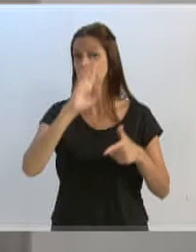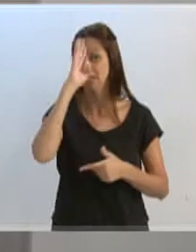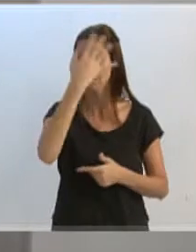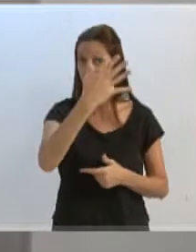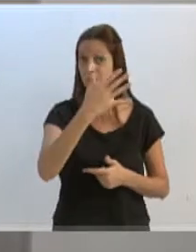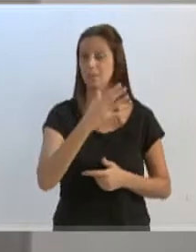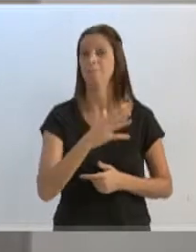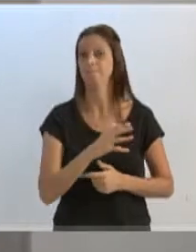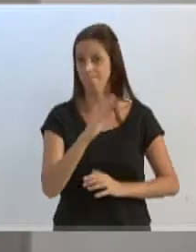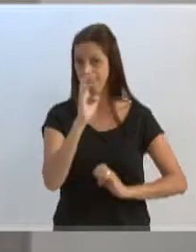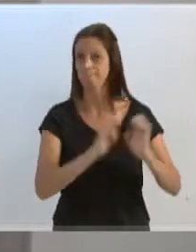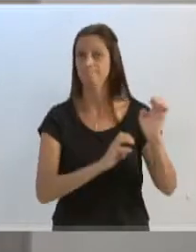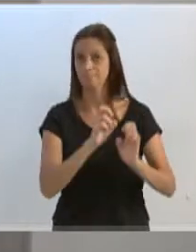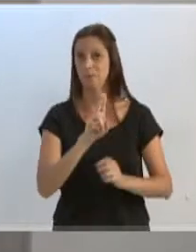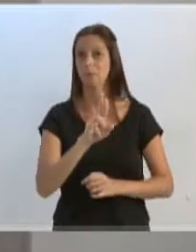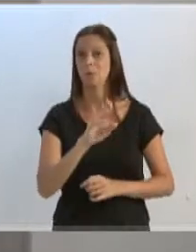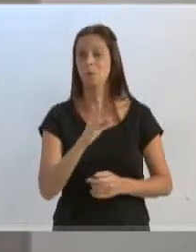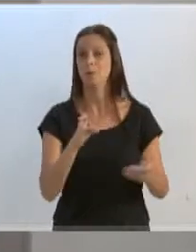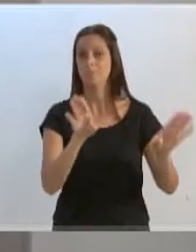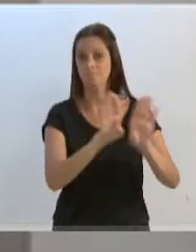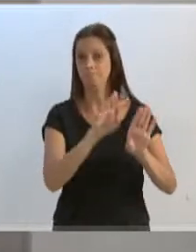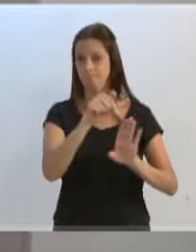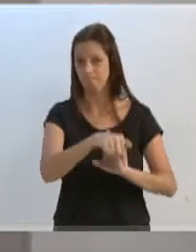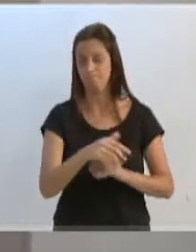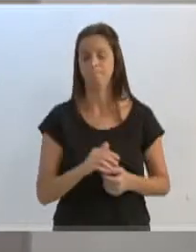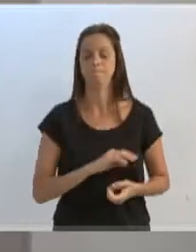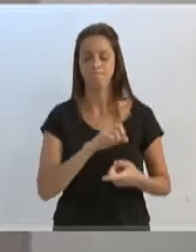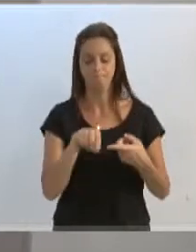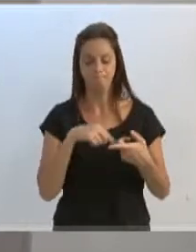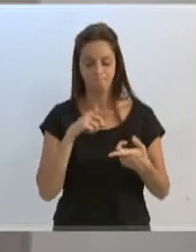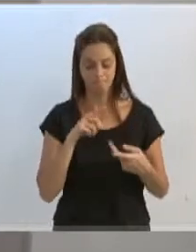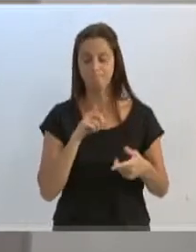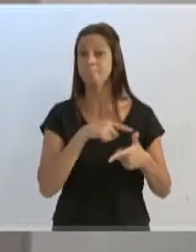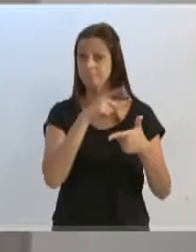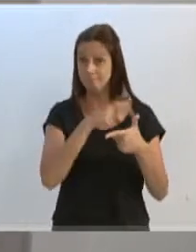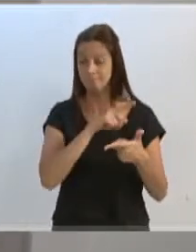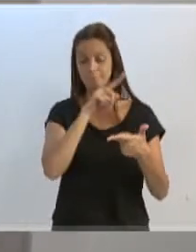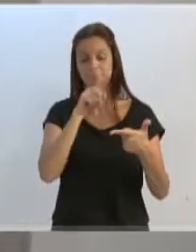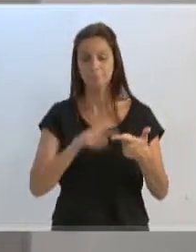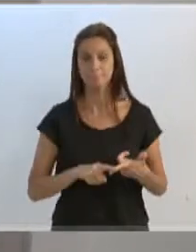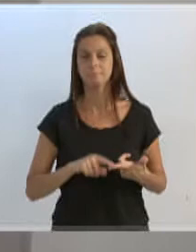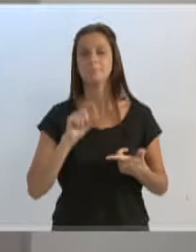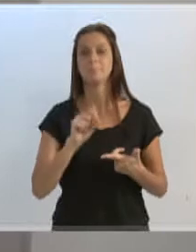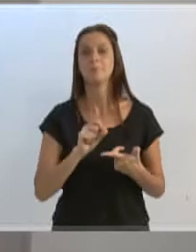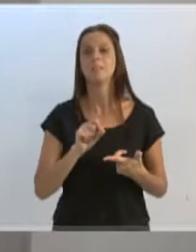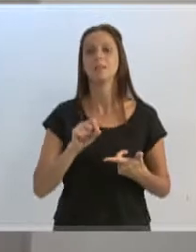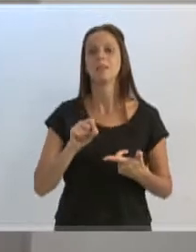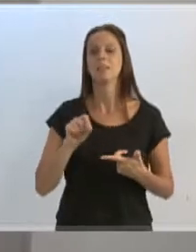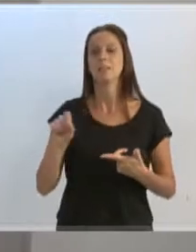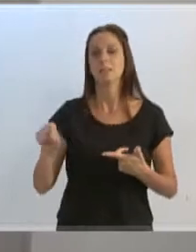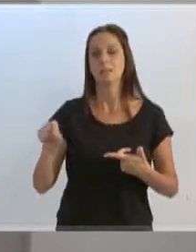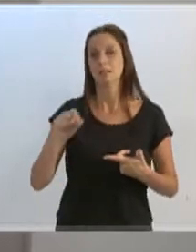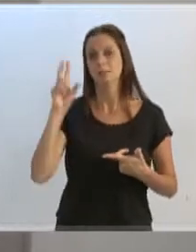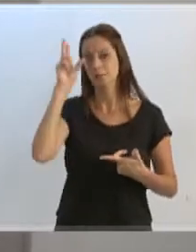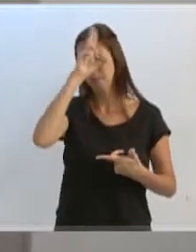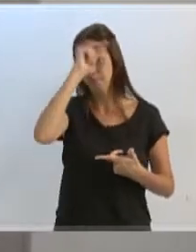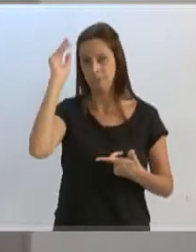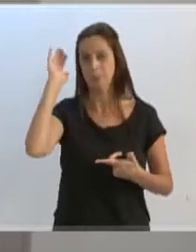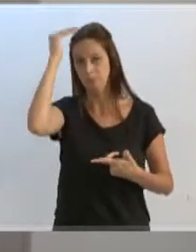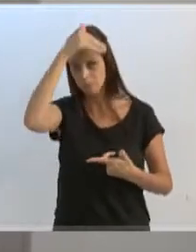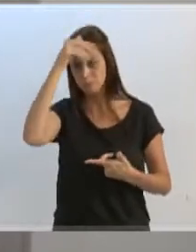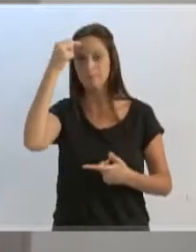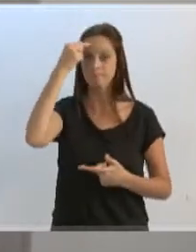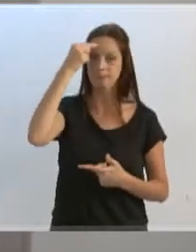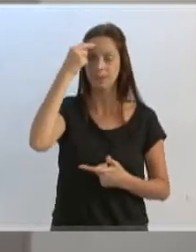a extinção da urbanizadora. O segundo passo foi a nomeação pelo prefeito Mário Wildebra de um